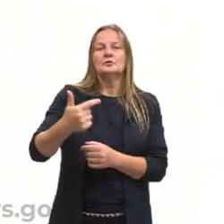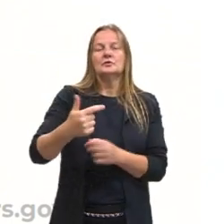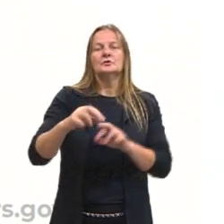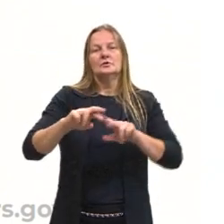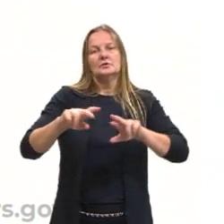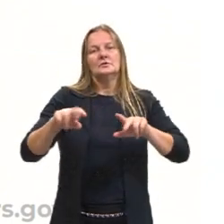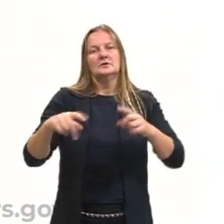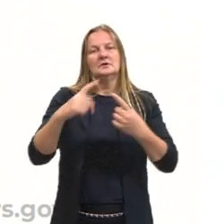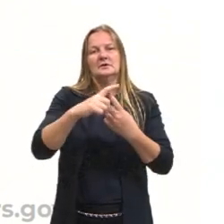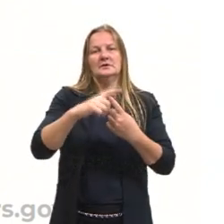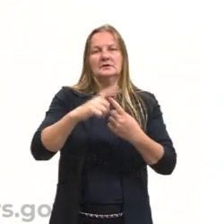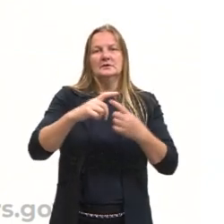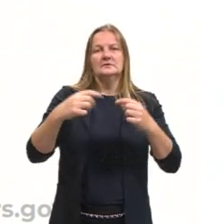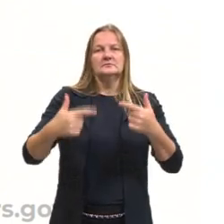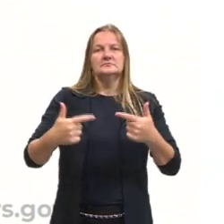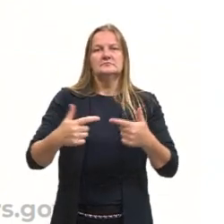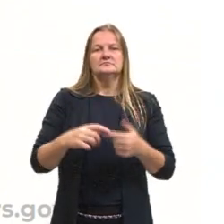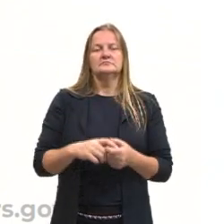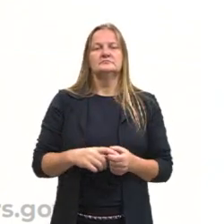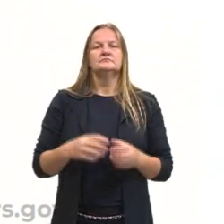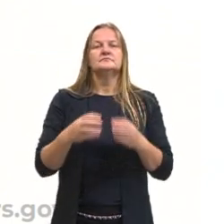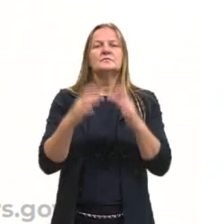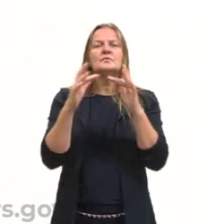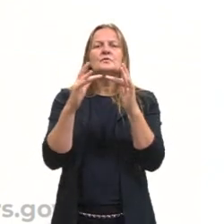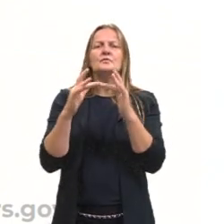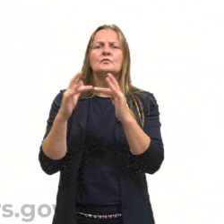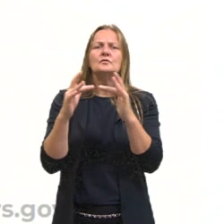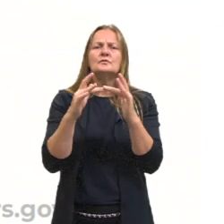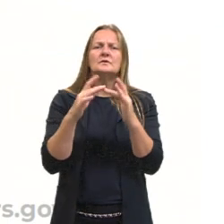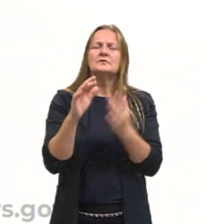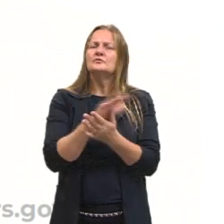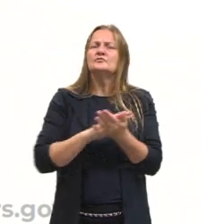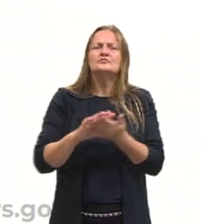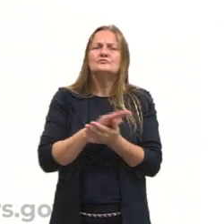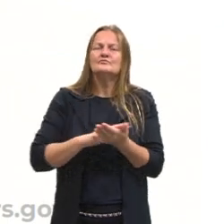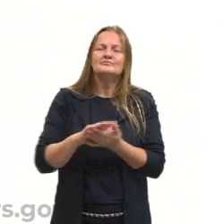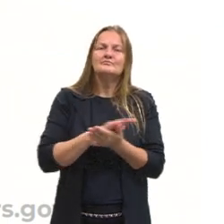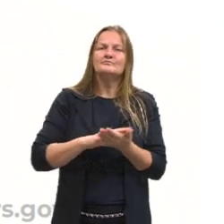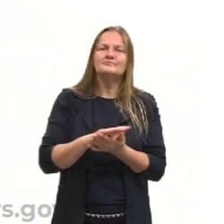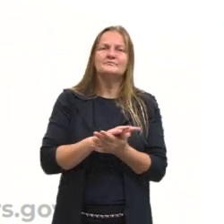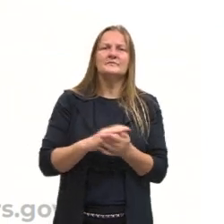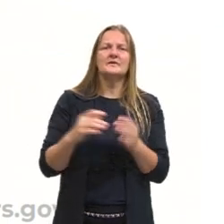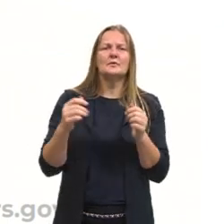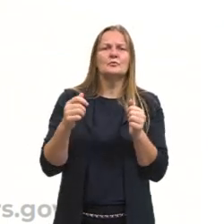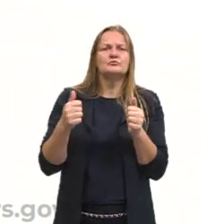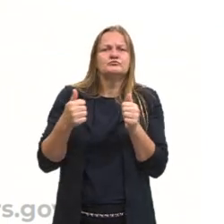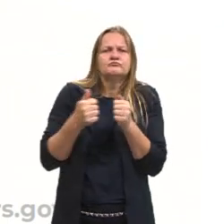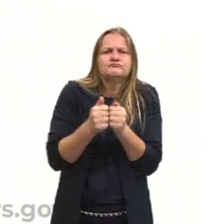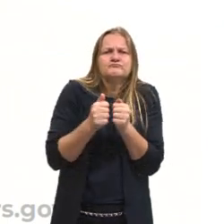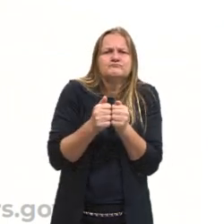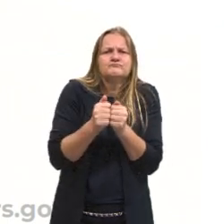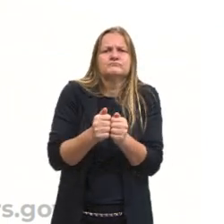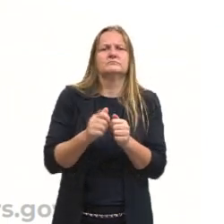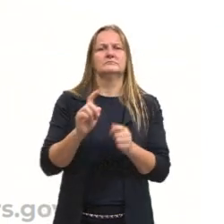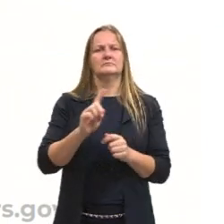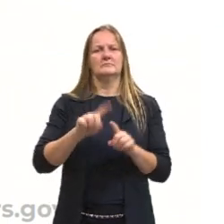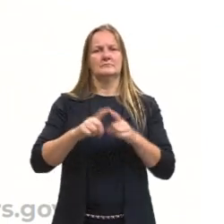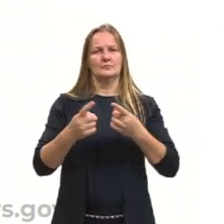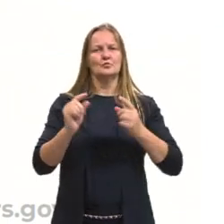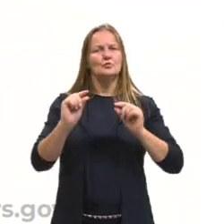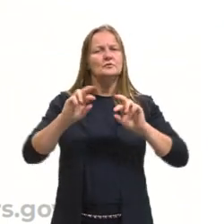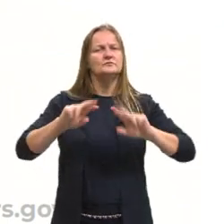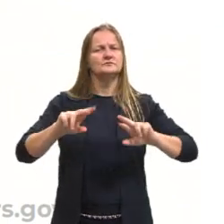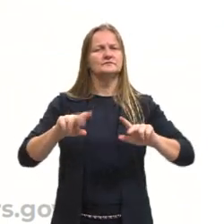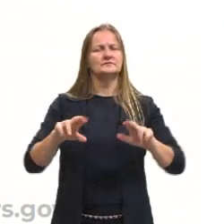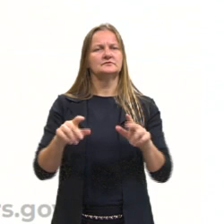aí são grupos que nós temos um contato já não tão imediato. Nós já temos